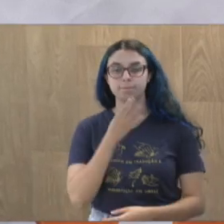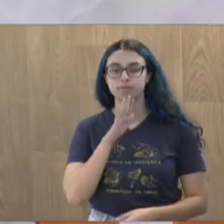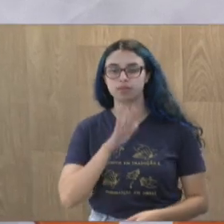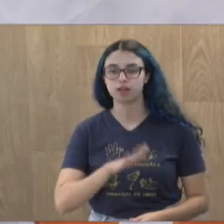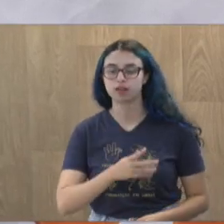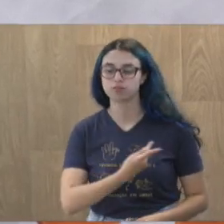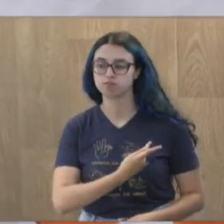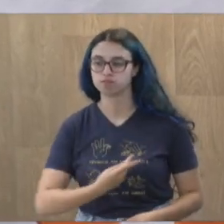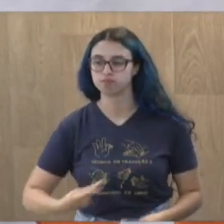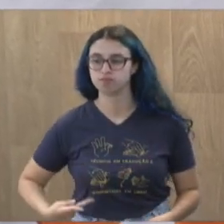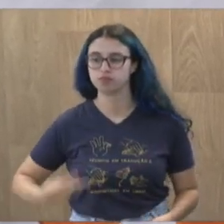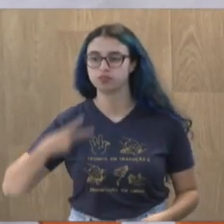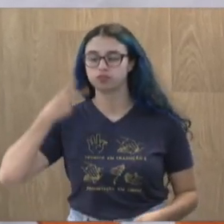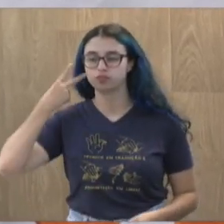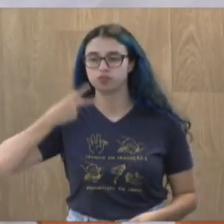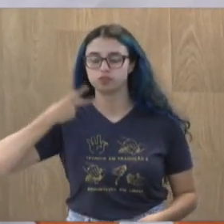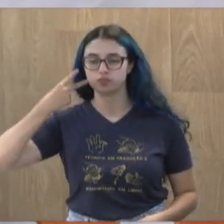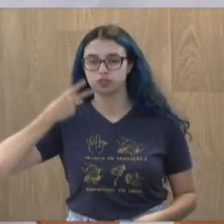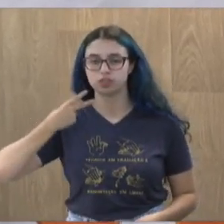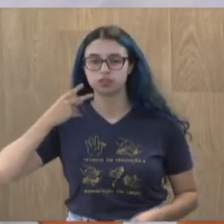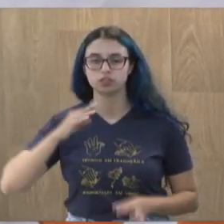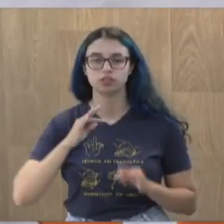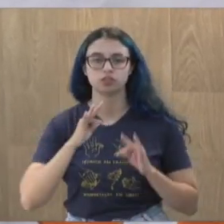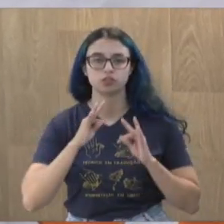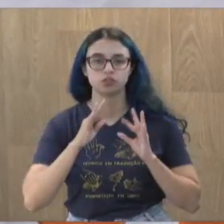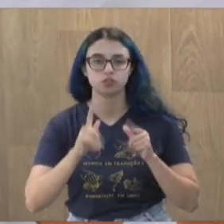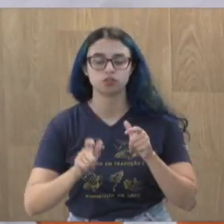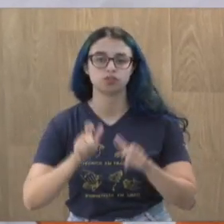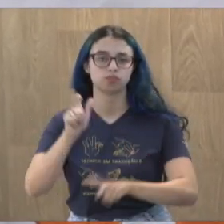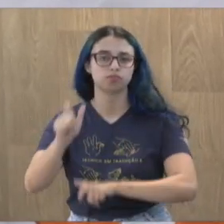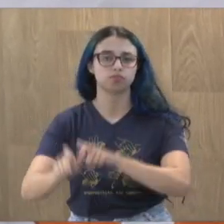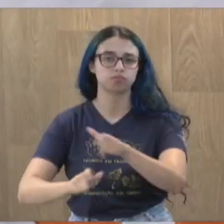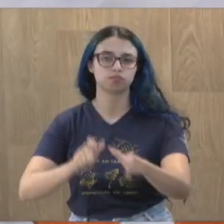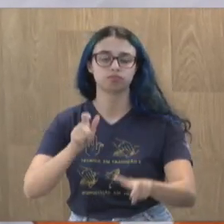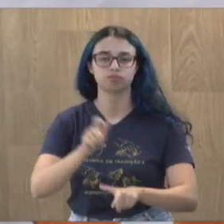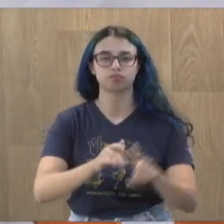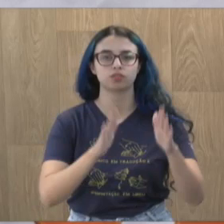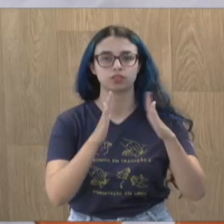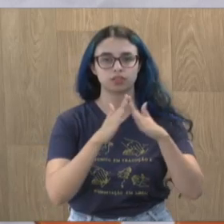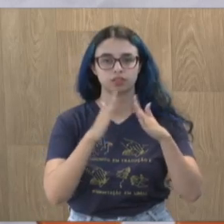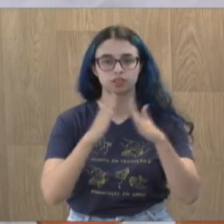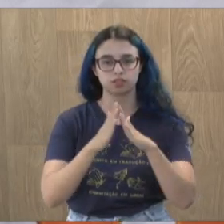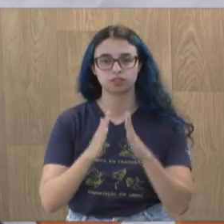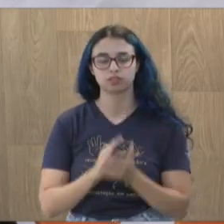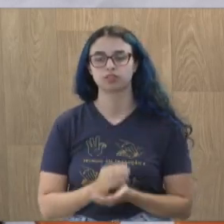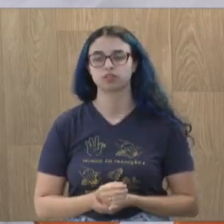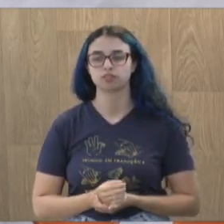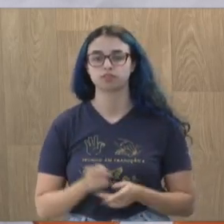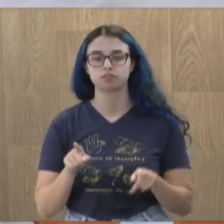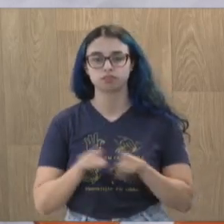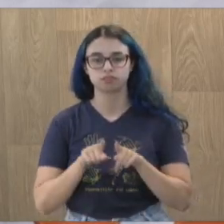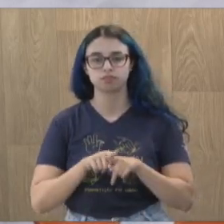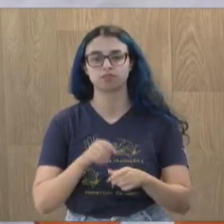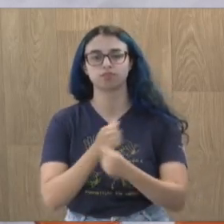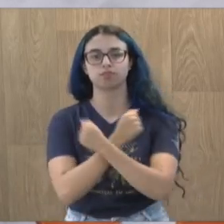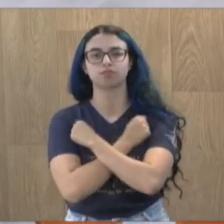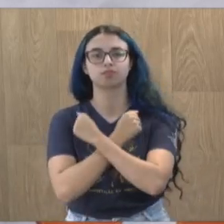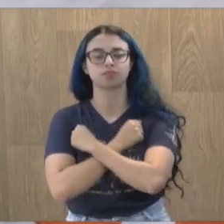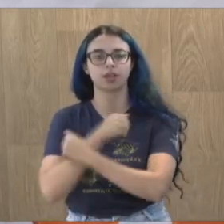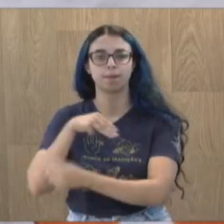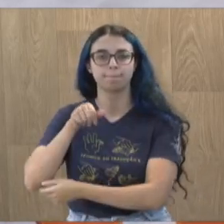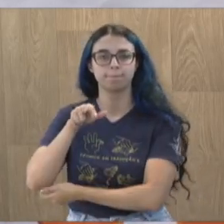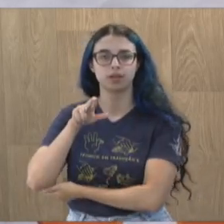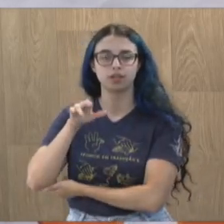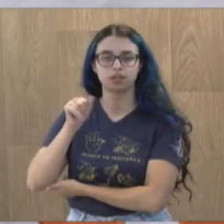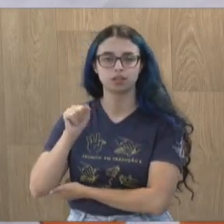Vereadores, vereadores dessa casa, o povo nos acompanha em casa, o povo nos presenta nessa tarde hoje. Qualquer, quero estender meu abraço para Maria José dos